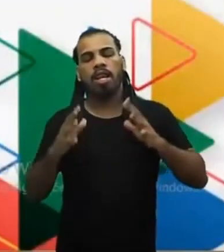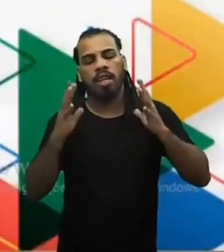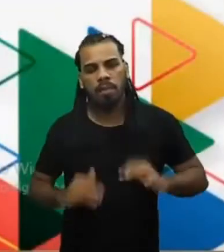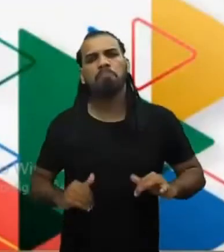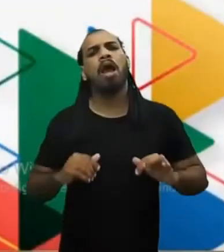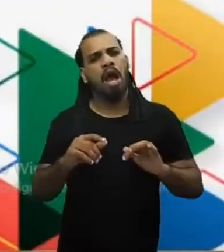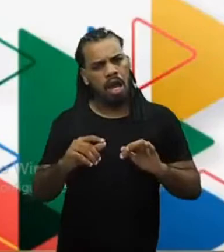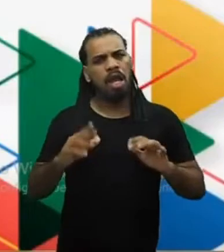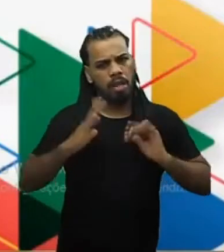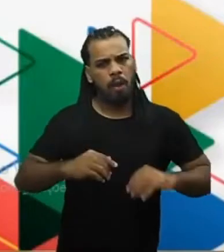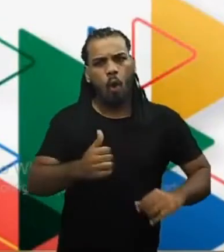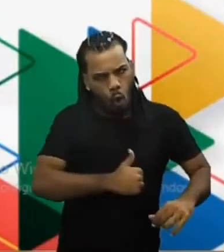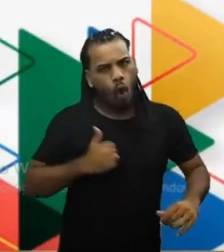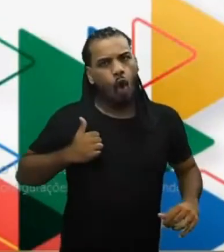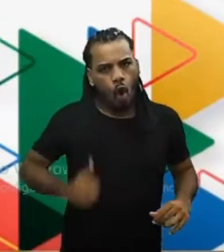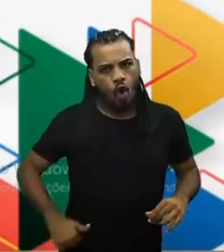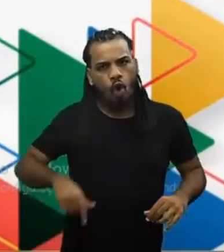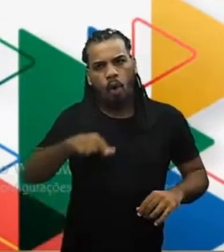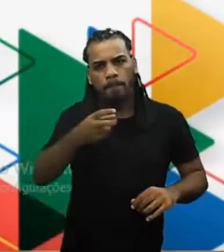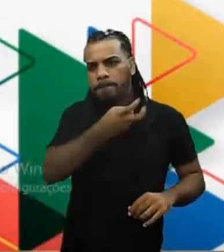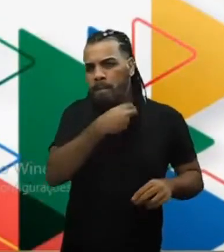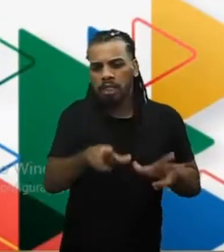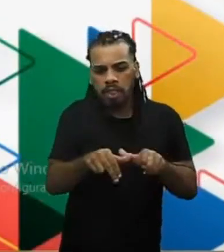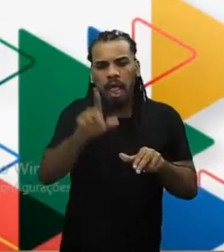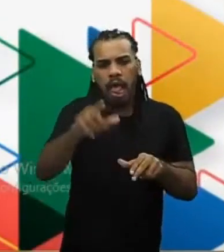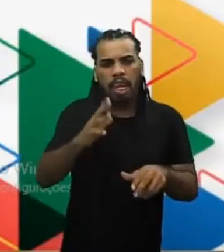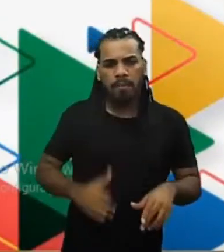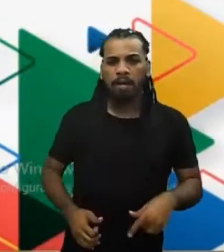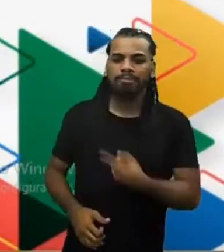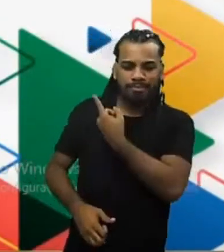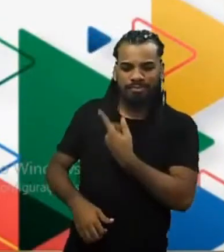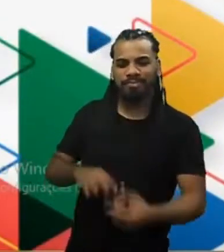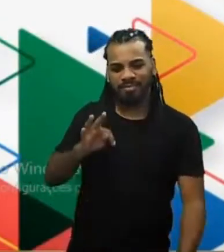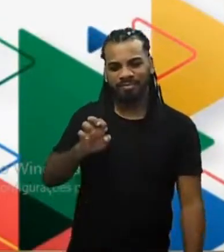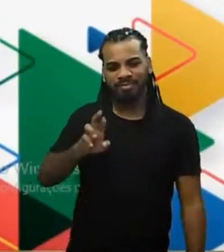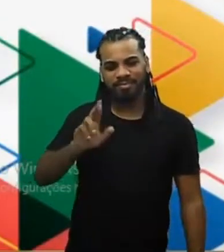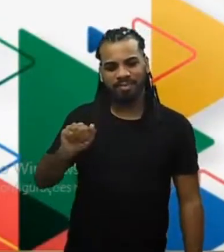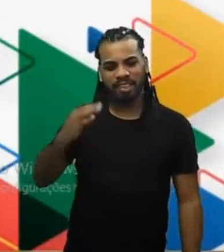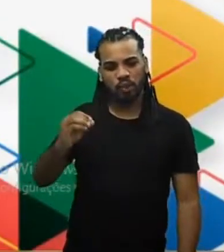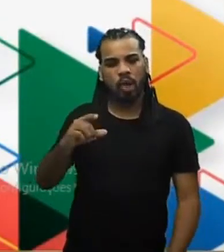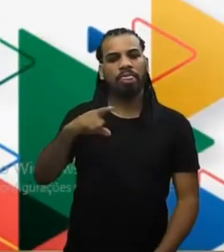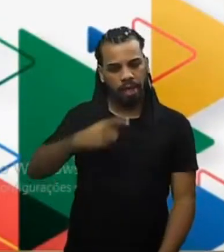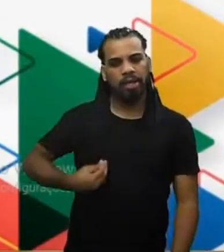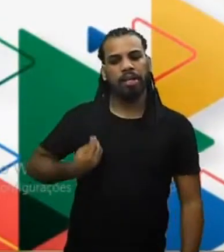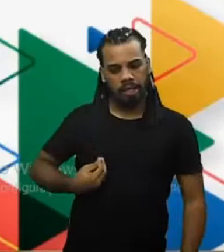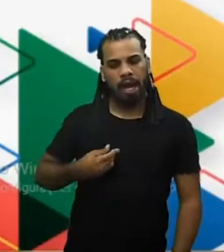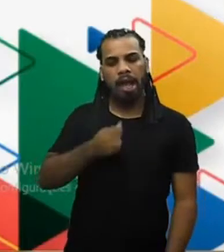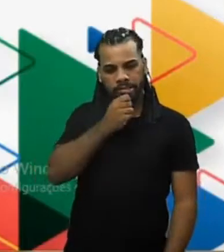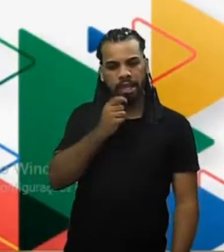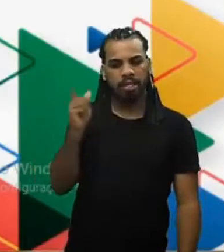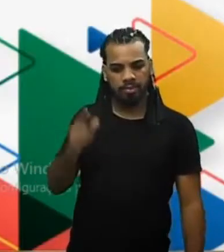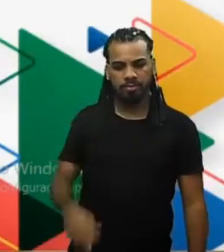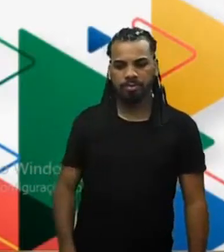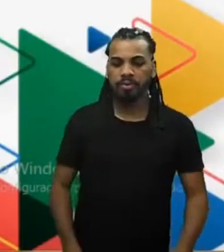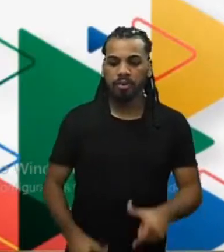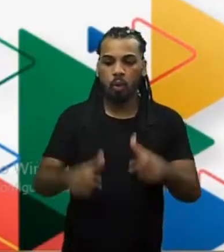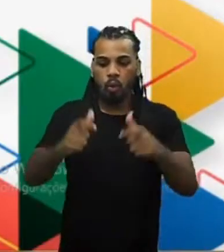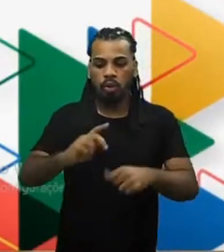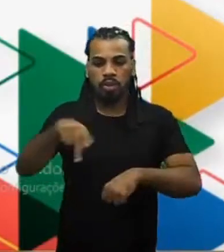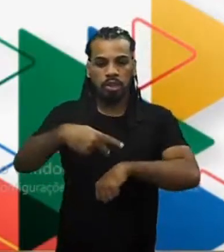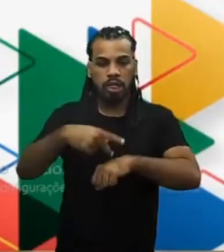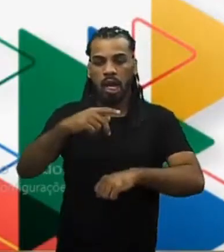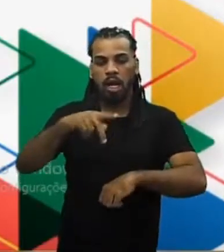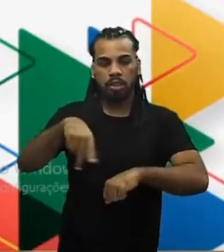tela. Aí você tem um terraço que é utilizado até hoje, fica lá no Parque Arqueológico de